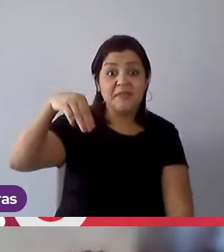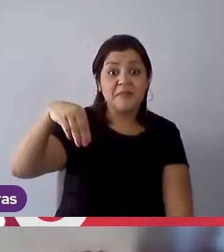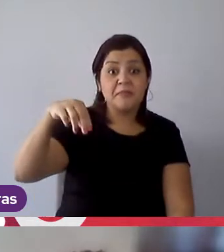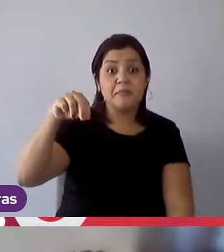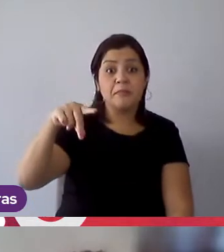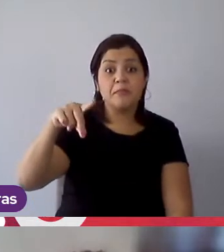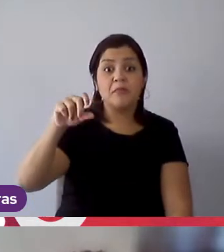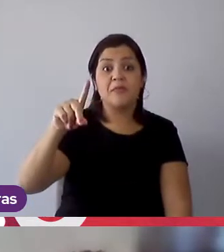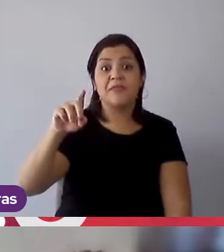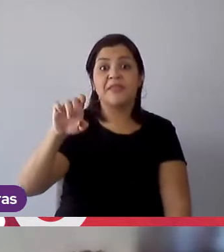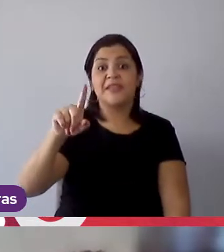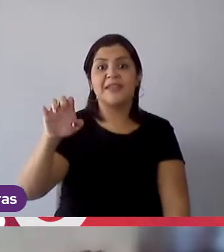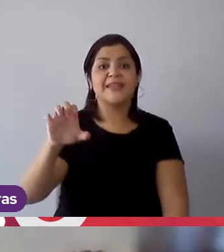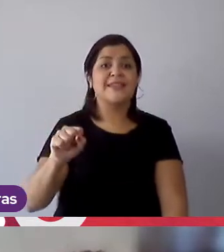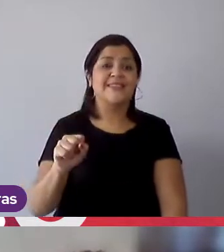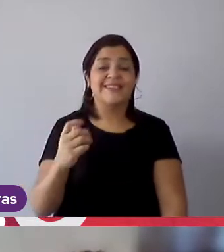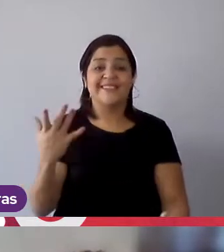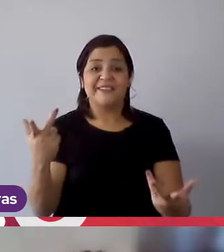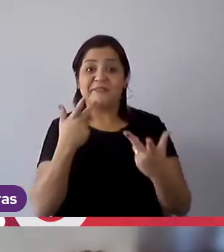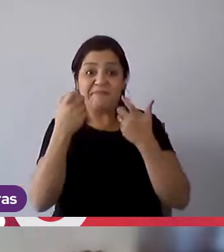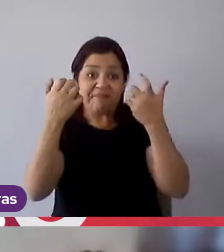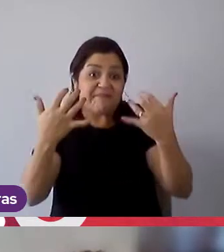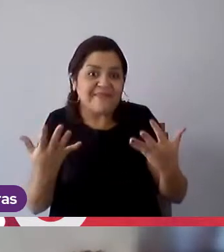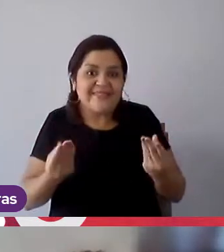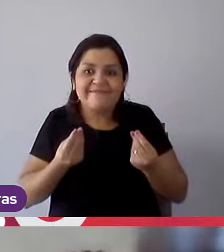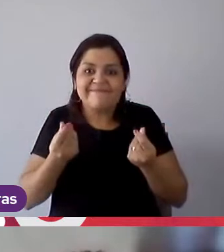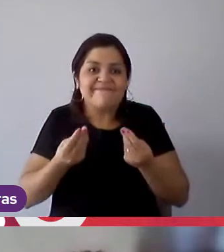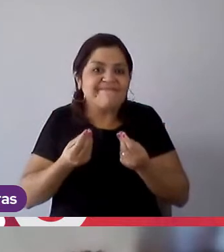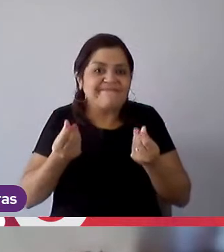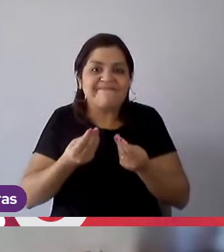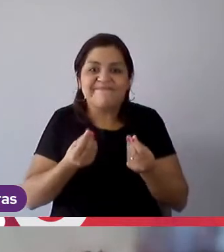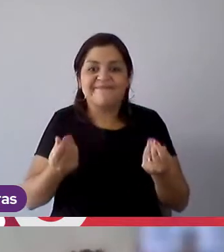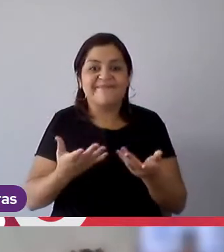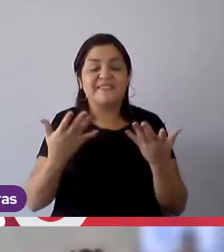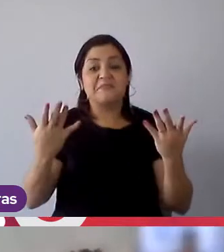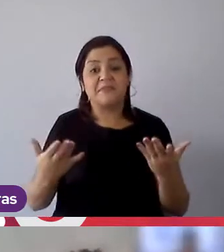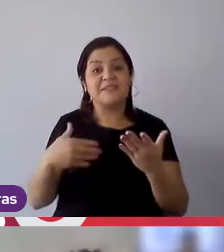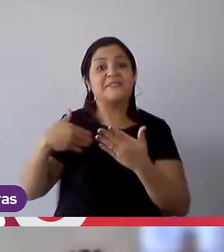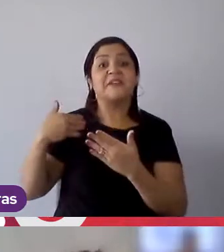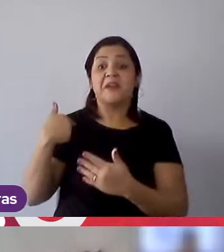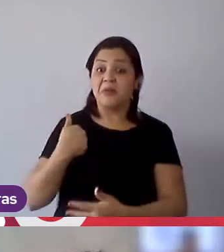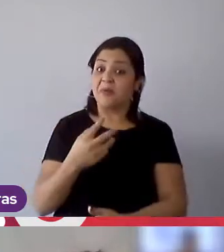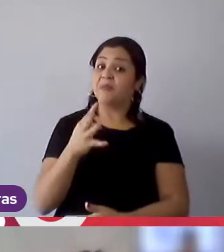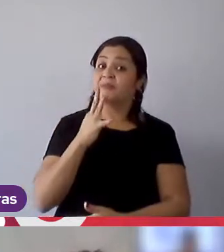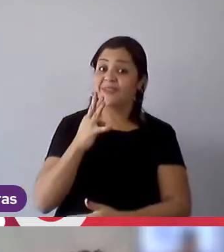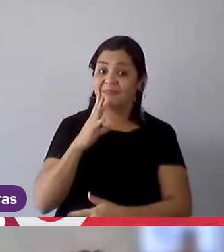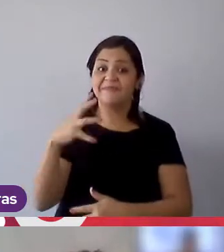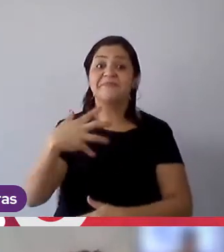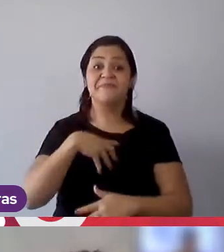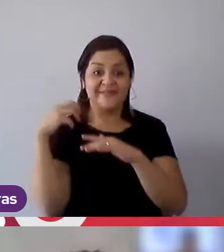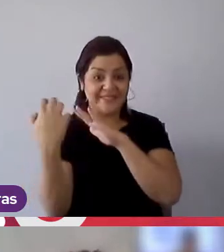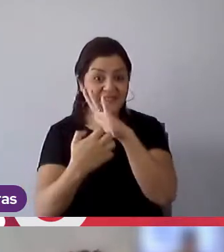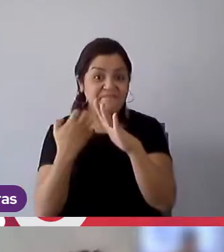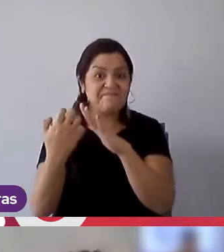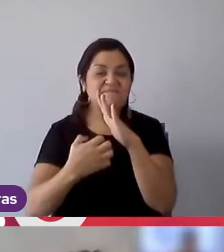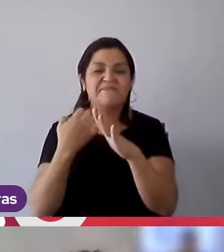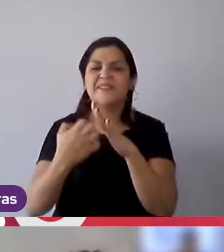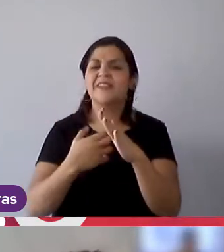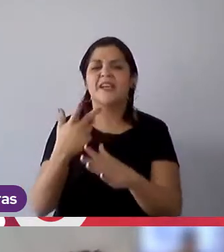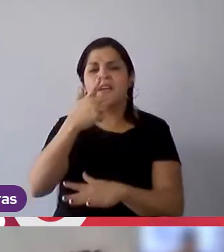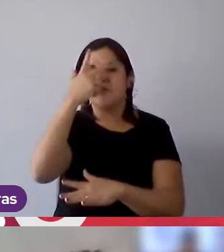falar. Mas o processo me fez conhecer muito da empresa. Todo mundo foi muito